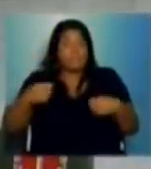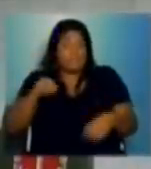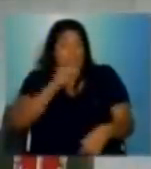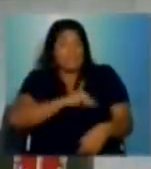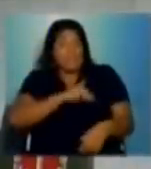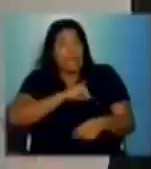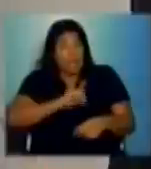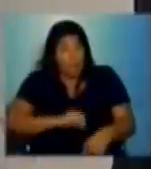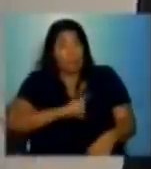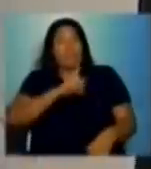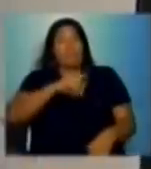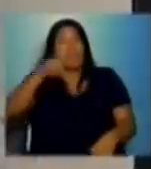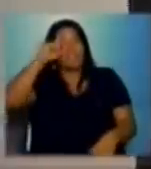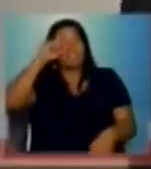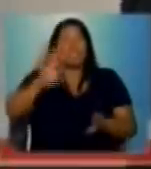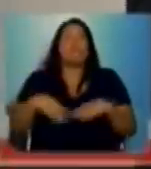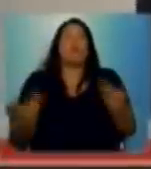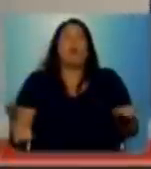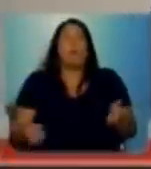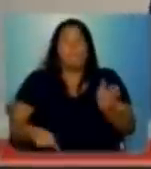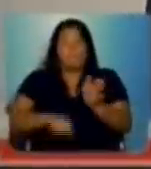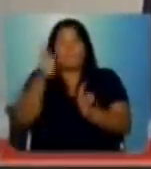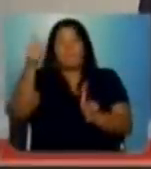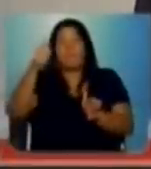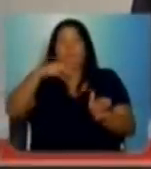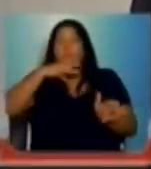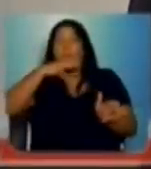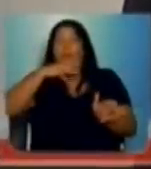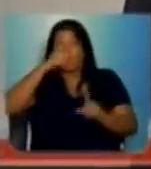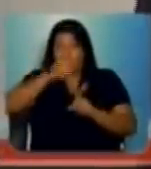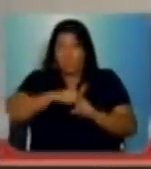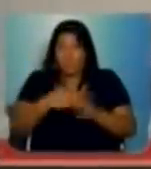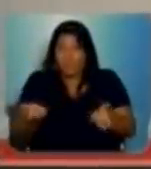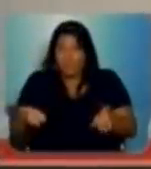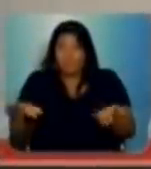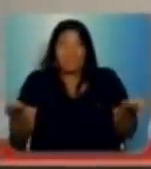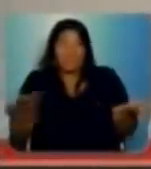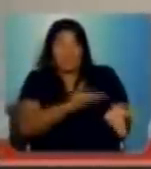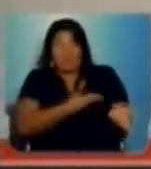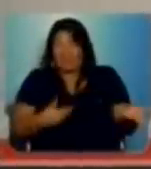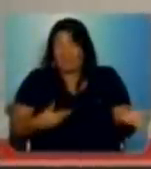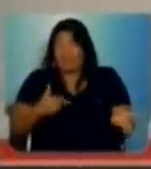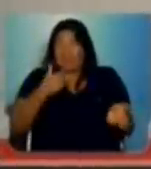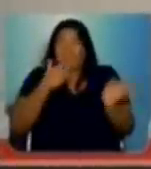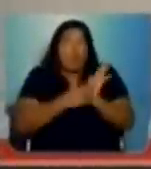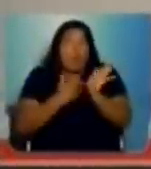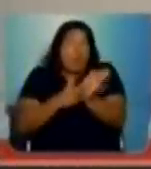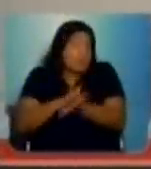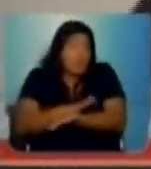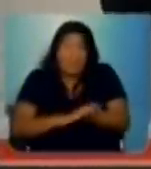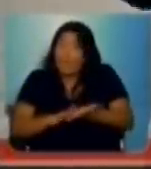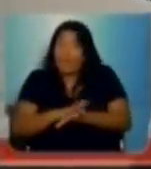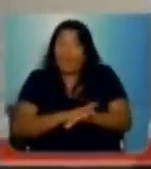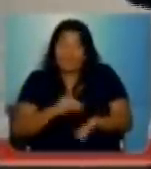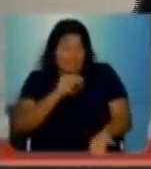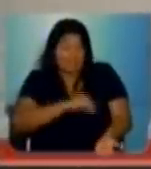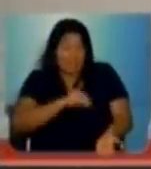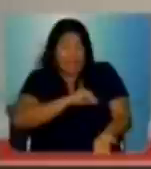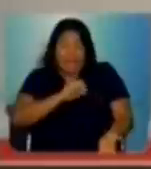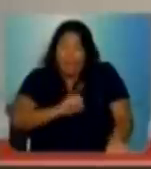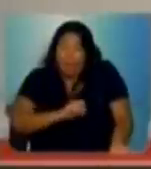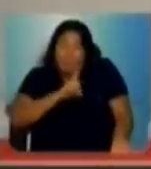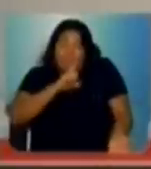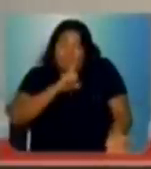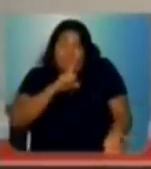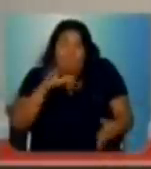dia 1º de março. E o governo não apresentou nenhuma proposta de reajuste salarial para os professores